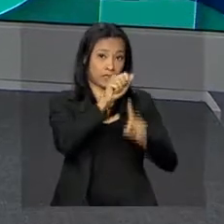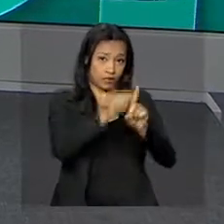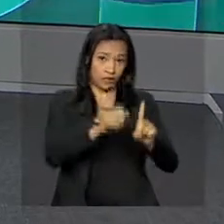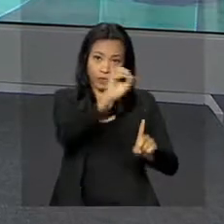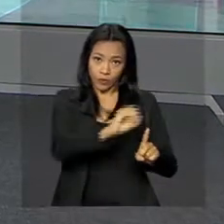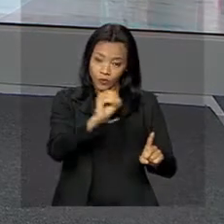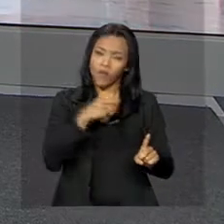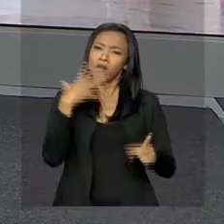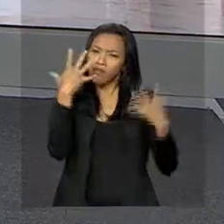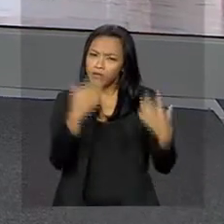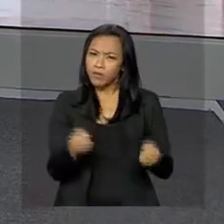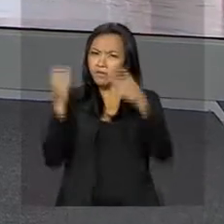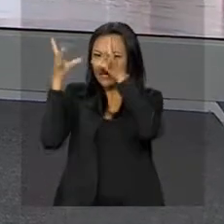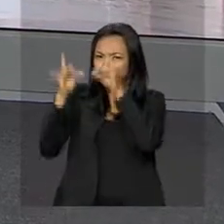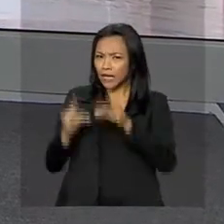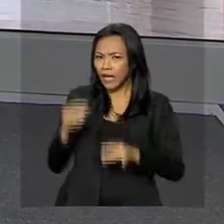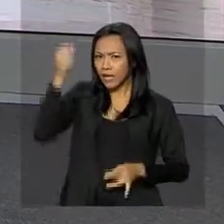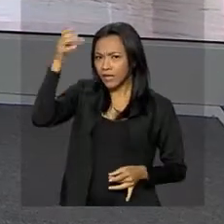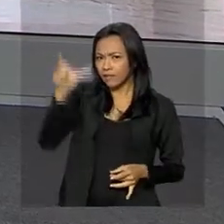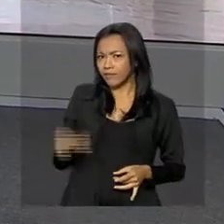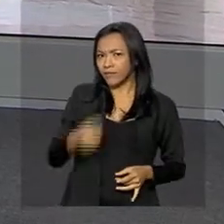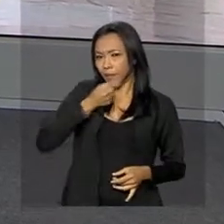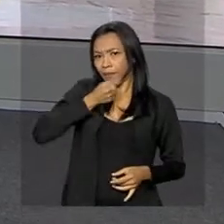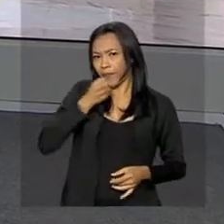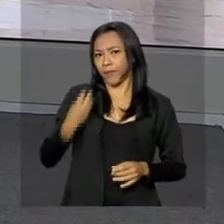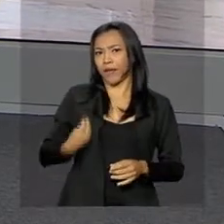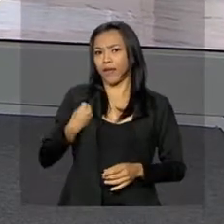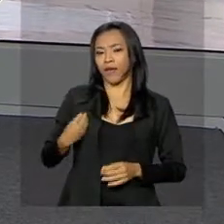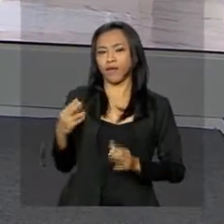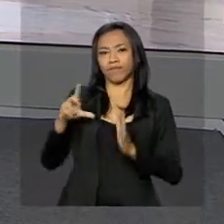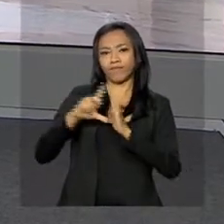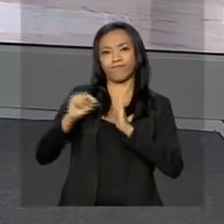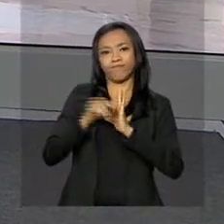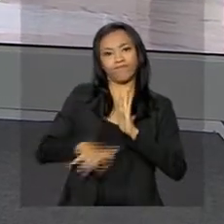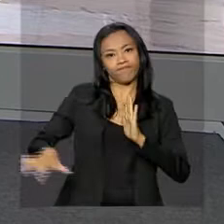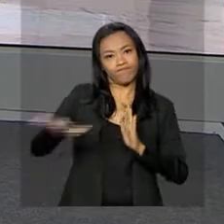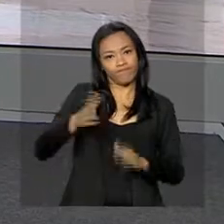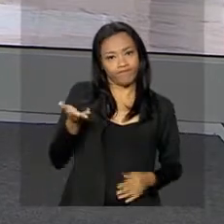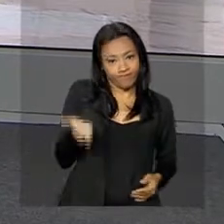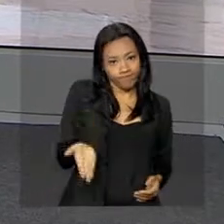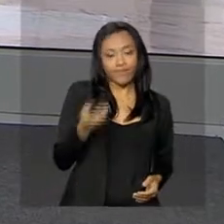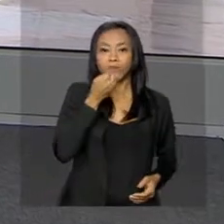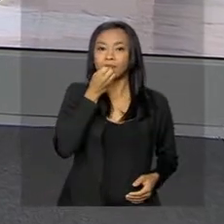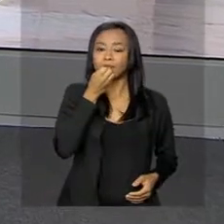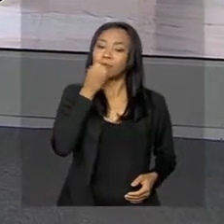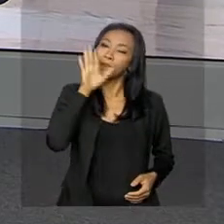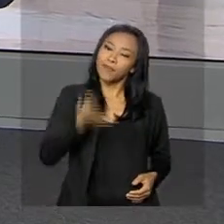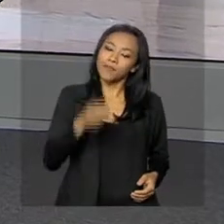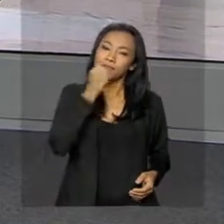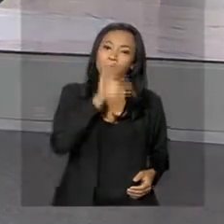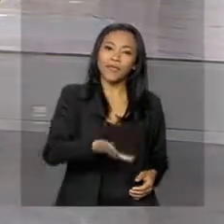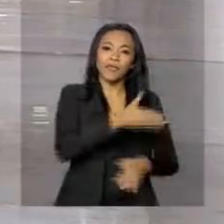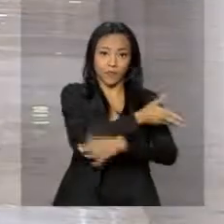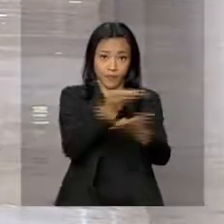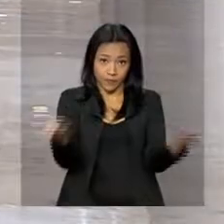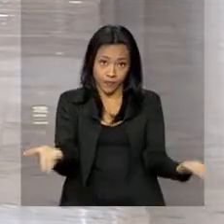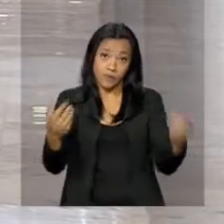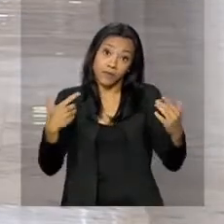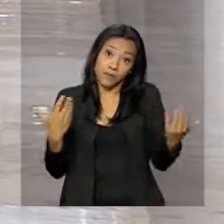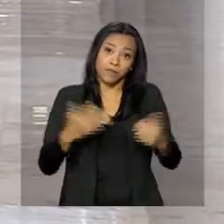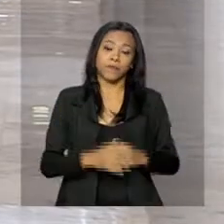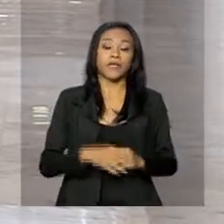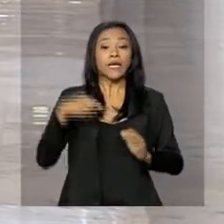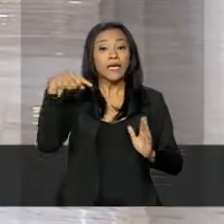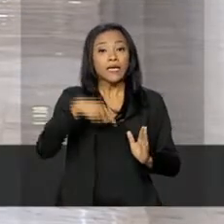repórter Ney Pereira, ele está no Palácio Planalto. Ney, boa tarde pra você. Boa tarde Renata, boa tarde a todos. Olha Renata, esse